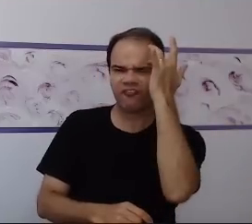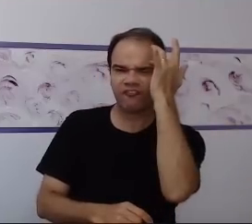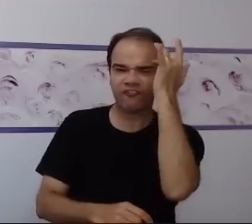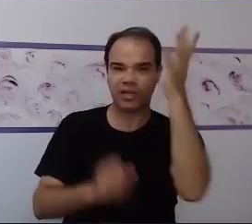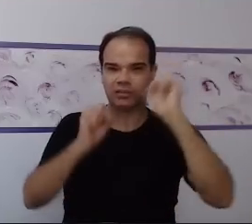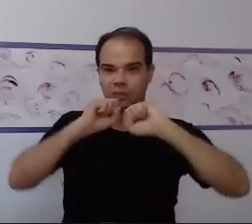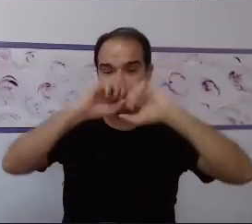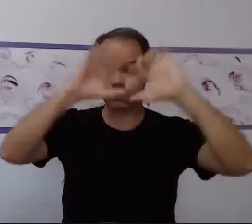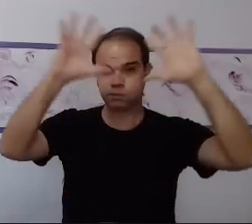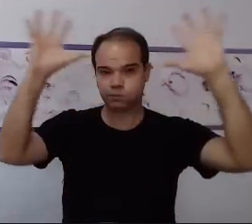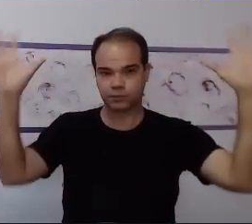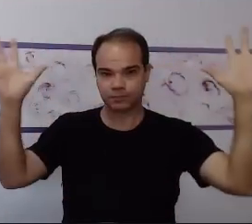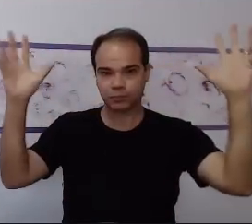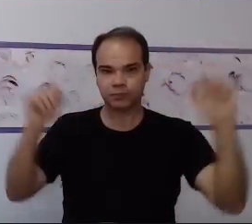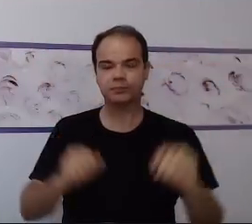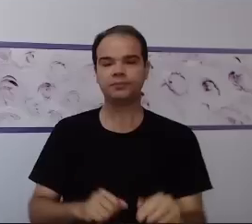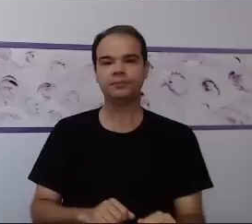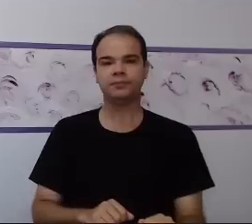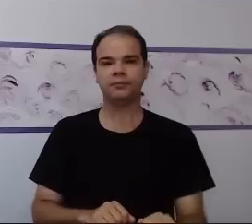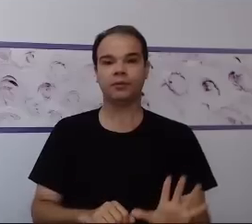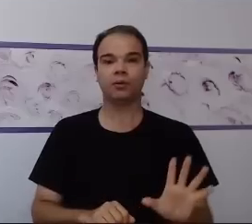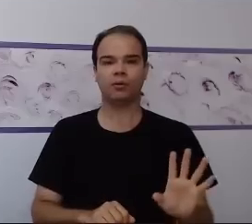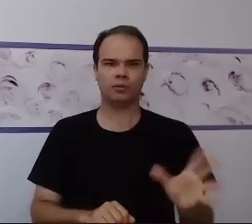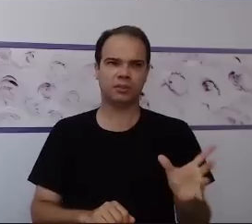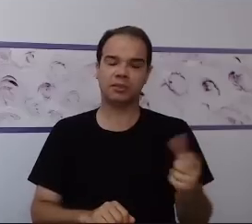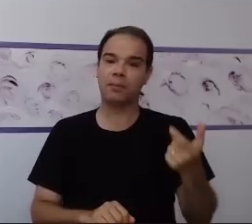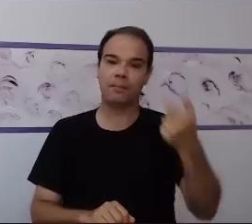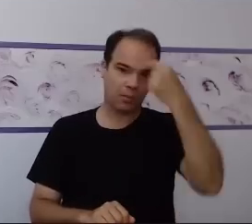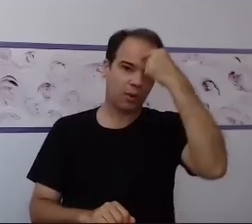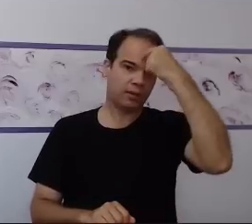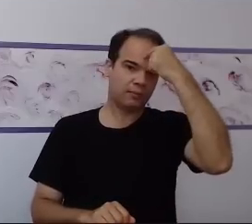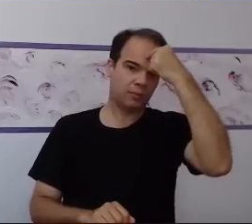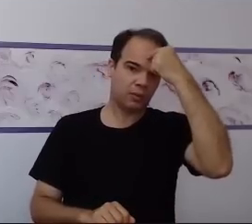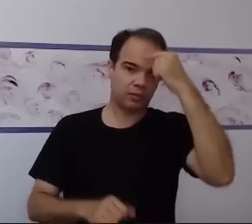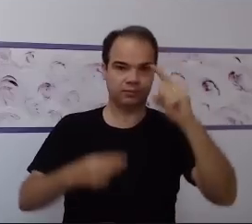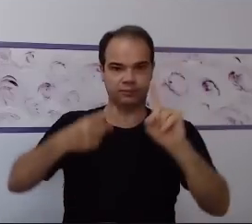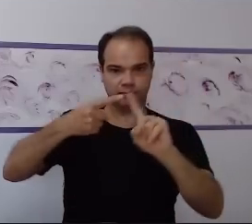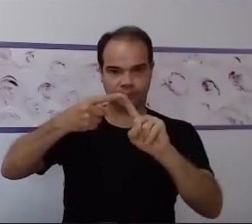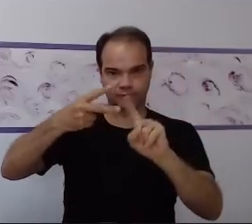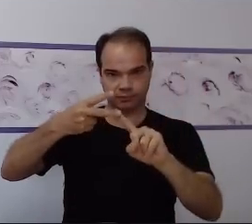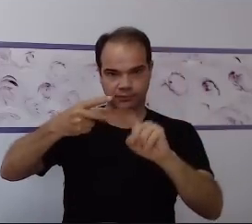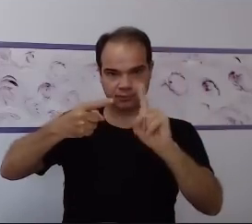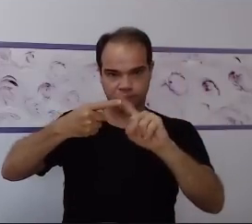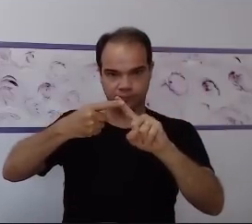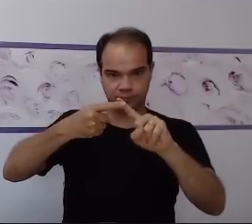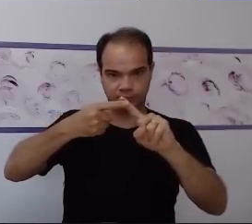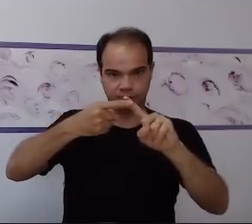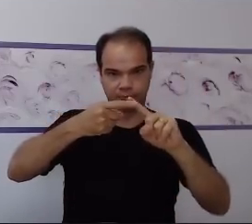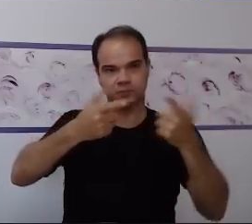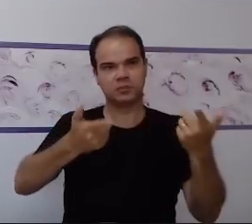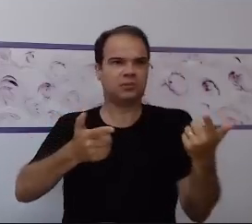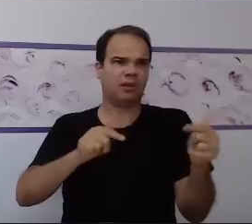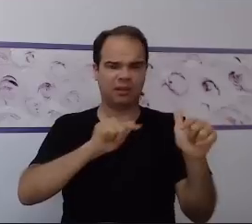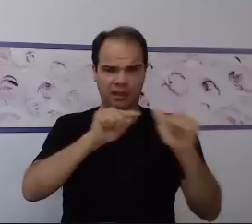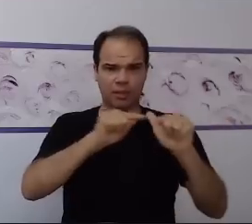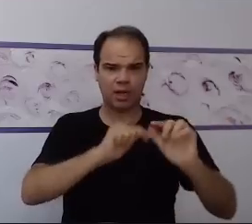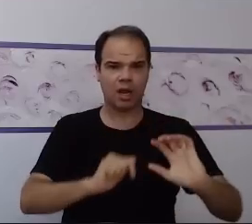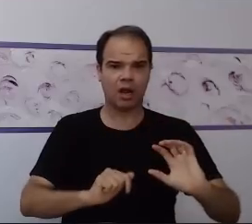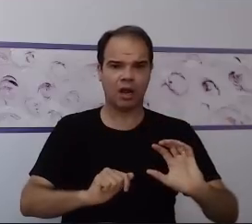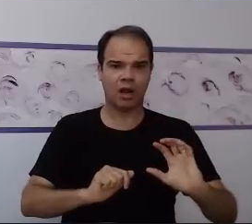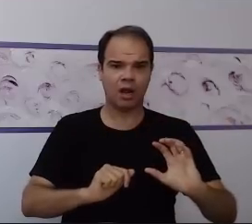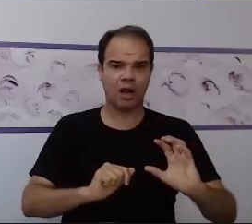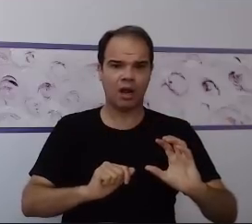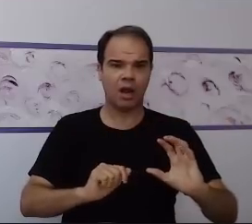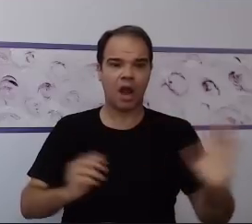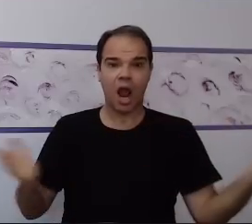Nós lidamos com vários tipos de memória. Eu vou usar duas memórias. A memória de trabalho, que é o que ocorre aqui,